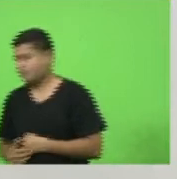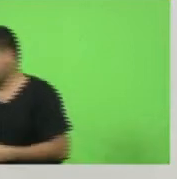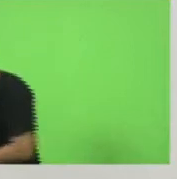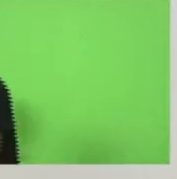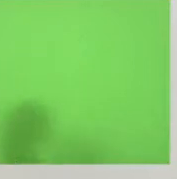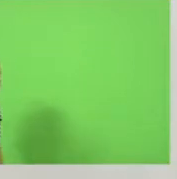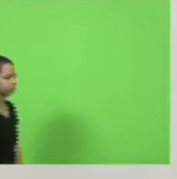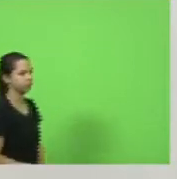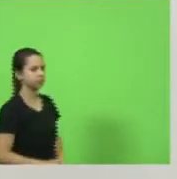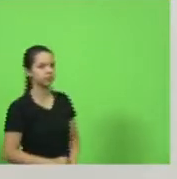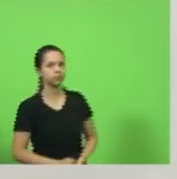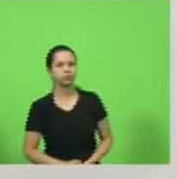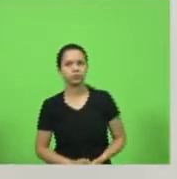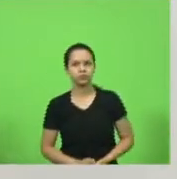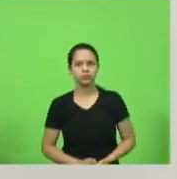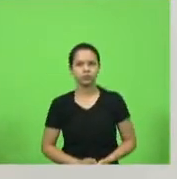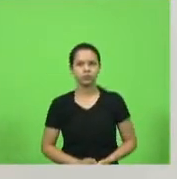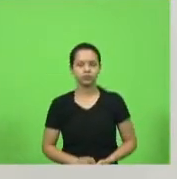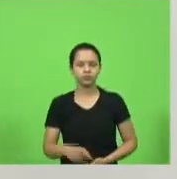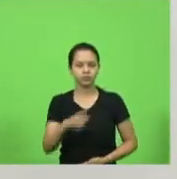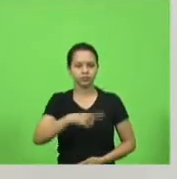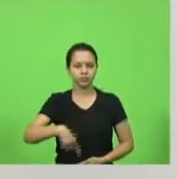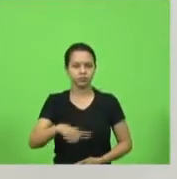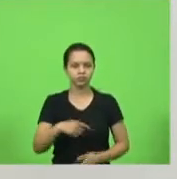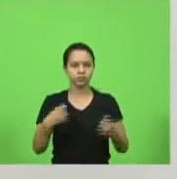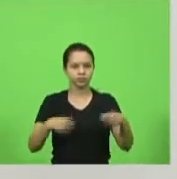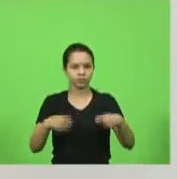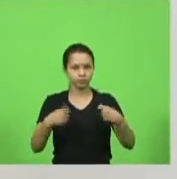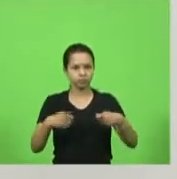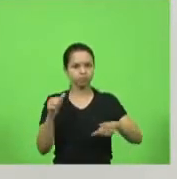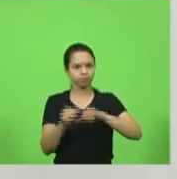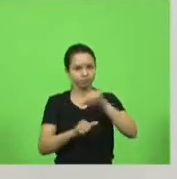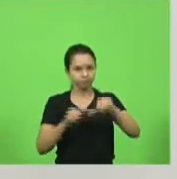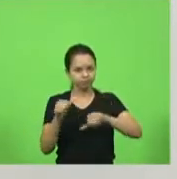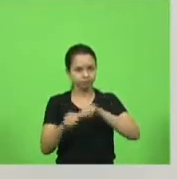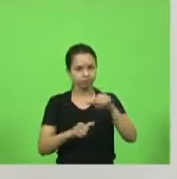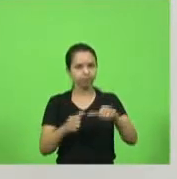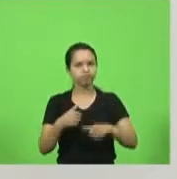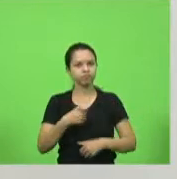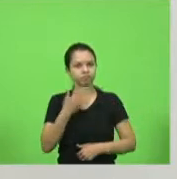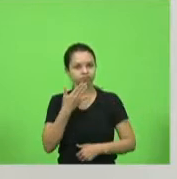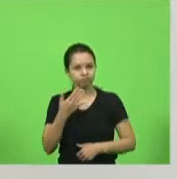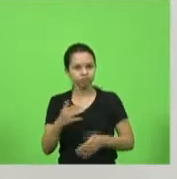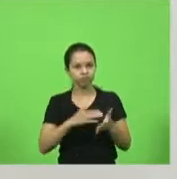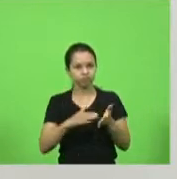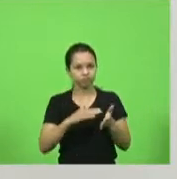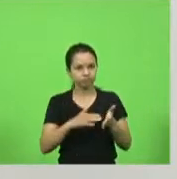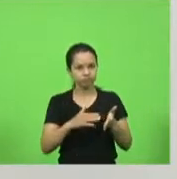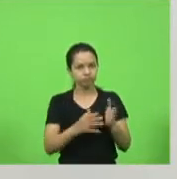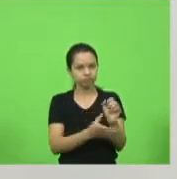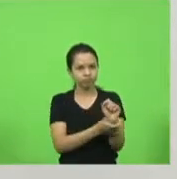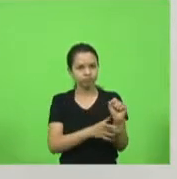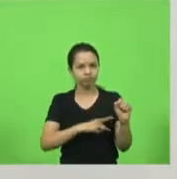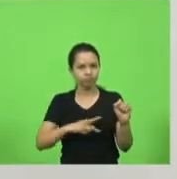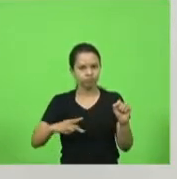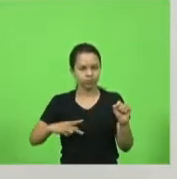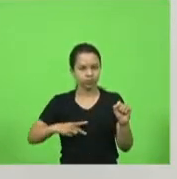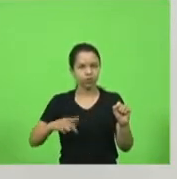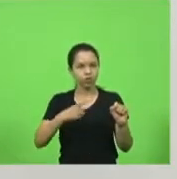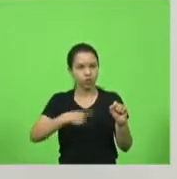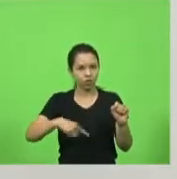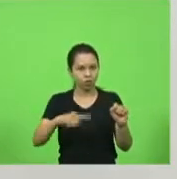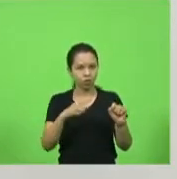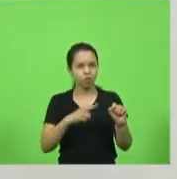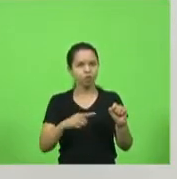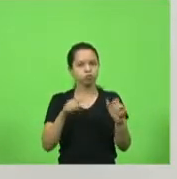Nós temos que corrigir isso aqui, peça ao secretário de Segurança Pública. Nós vamos encaminhar questionamentos em relação a isso.